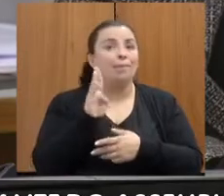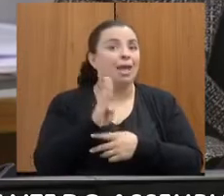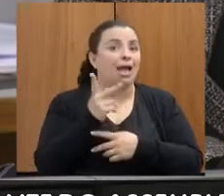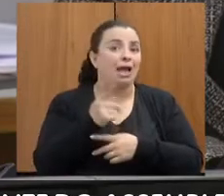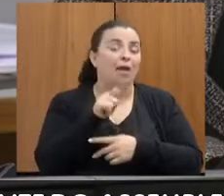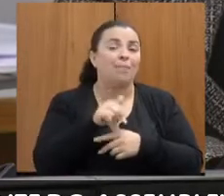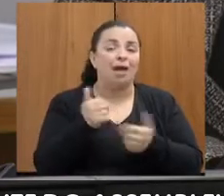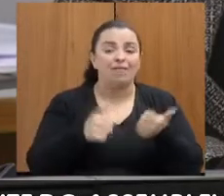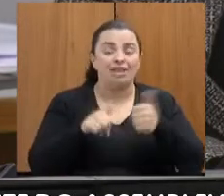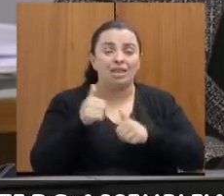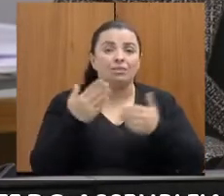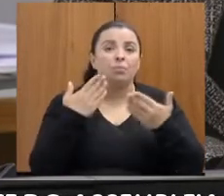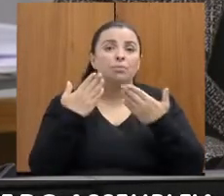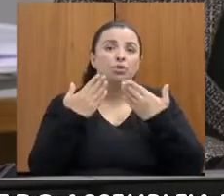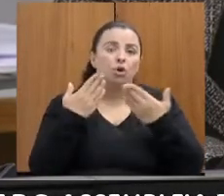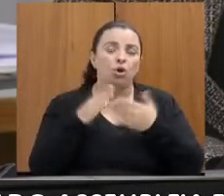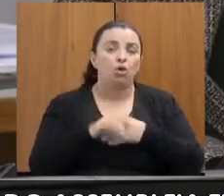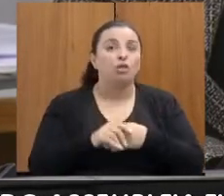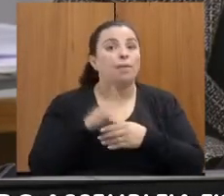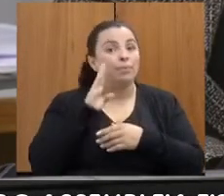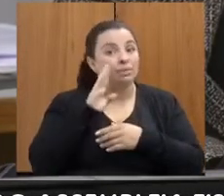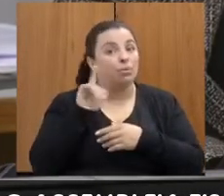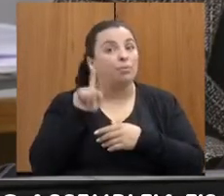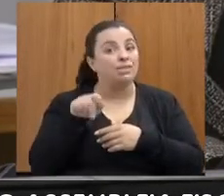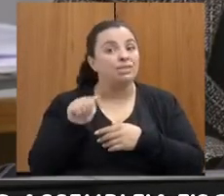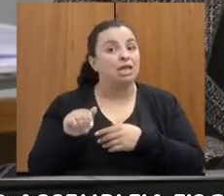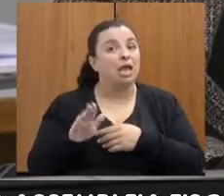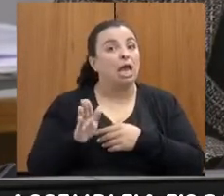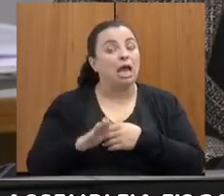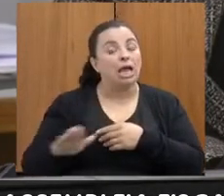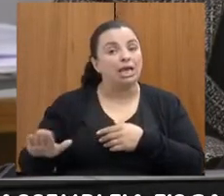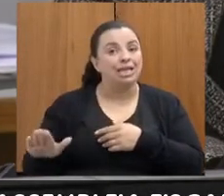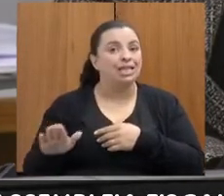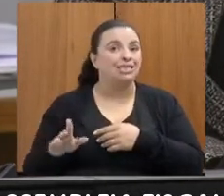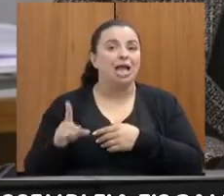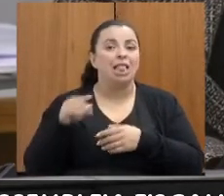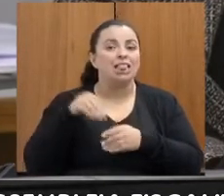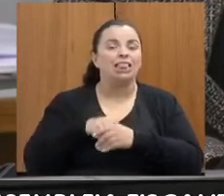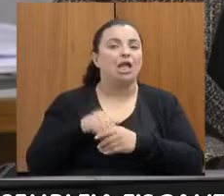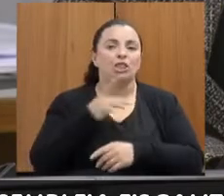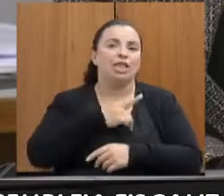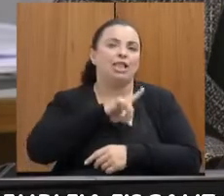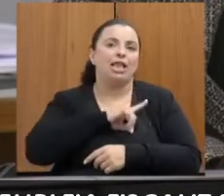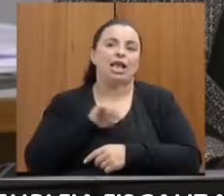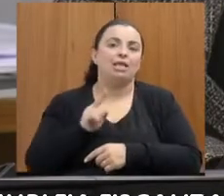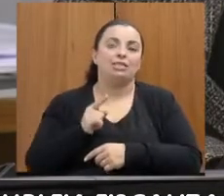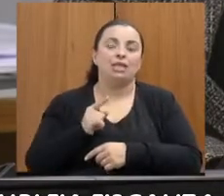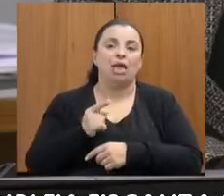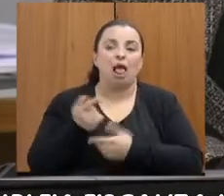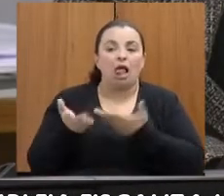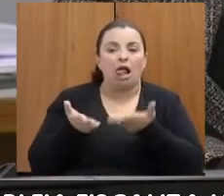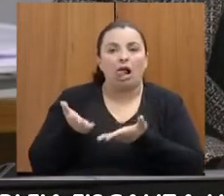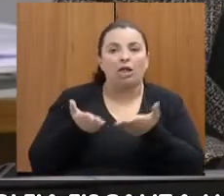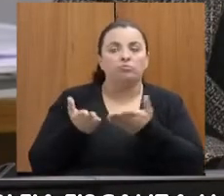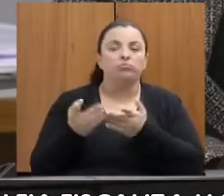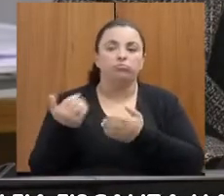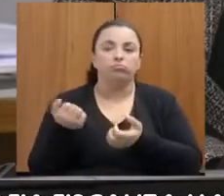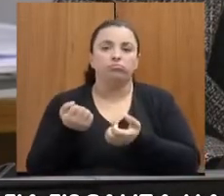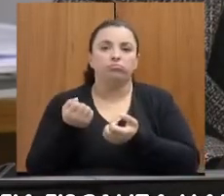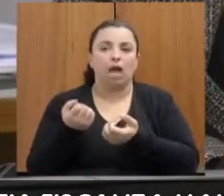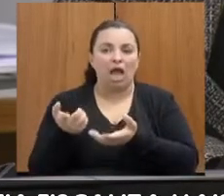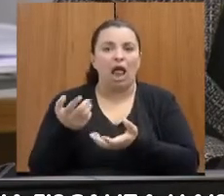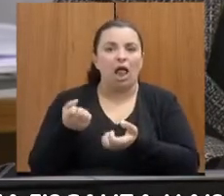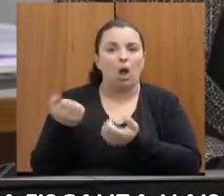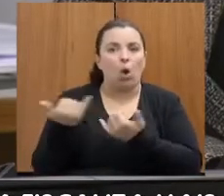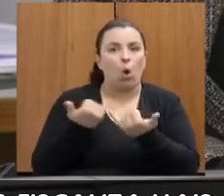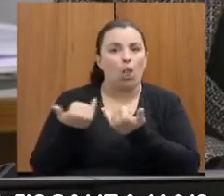revitimização. Principalmente quando é criança, a gente não escuta na delegacia, também não precisa nem encaminhar a criança para fazer mesmo o boletim de ocorrência,